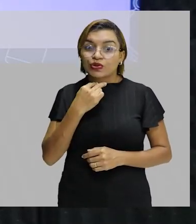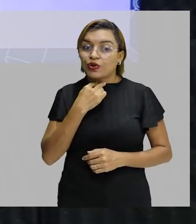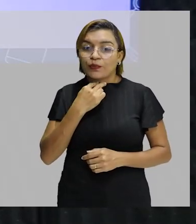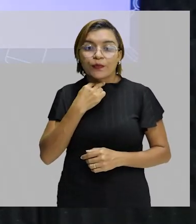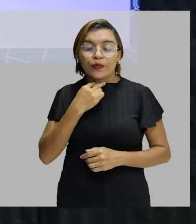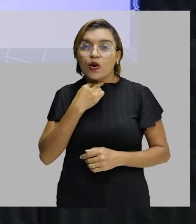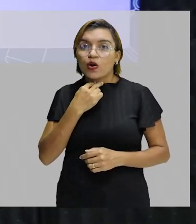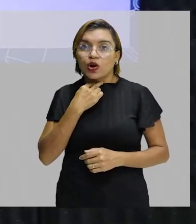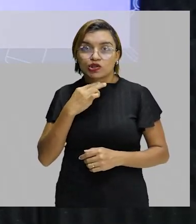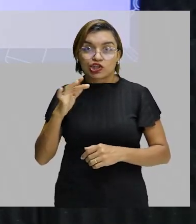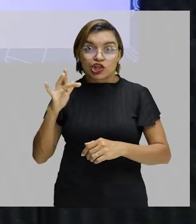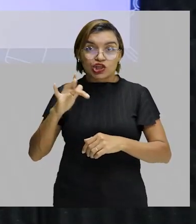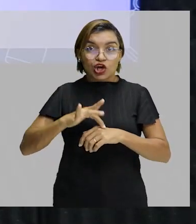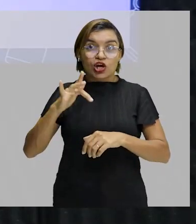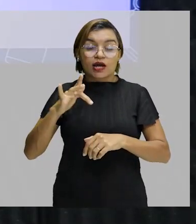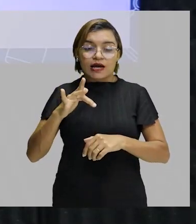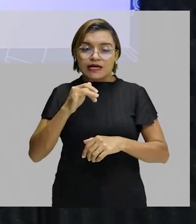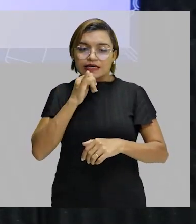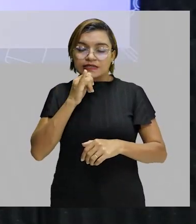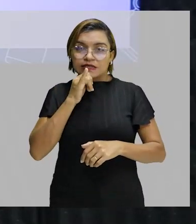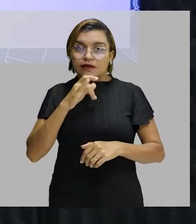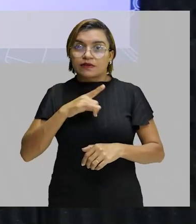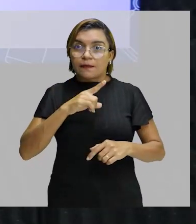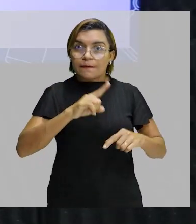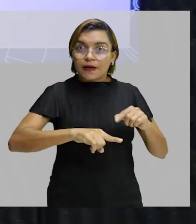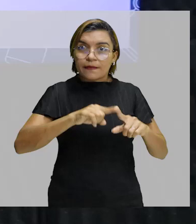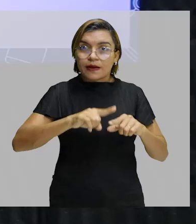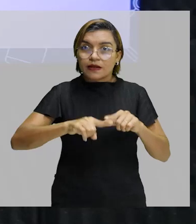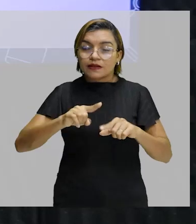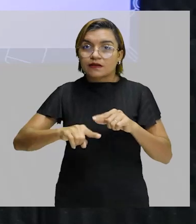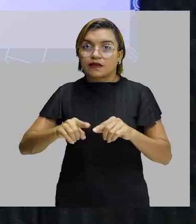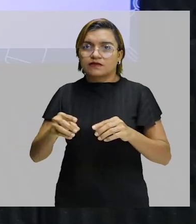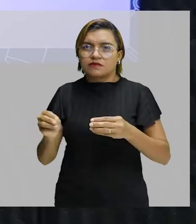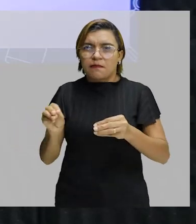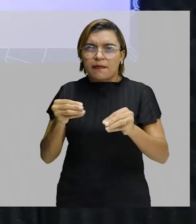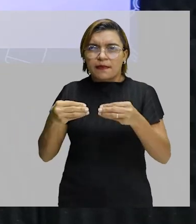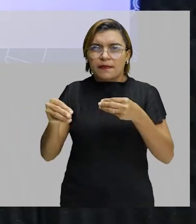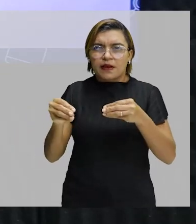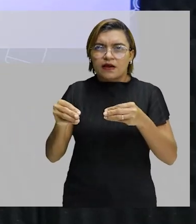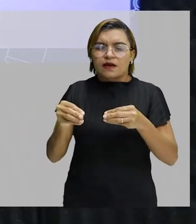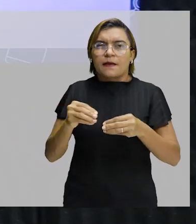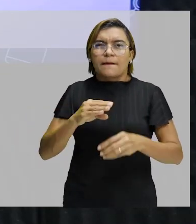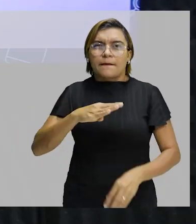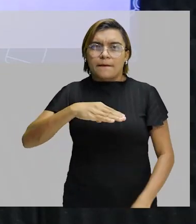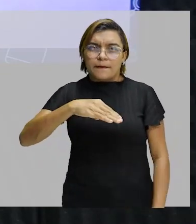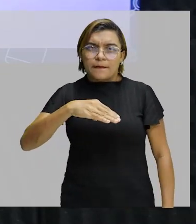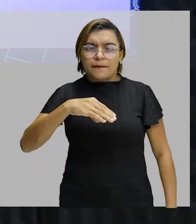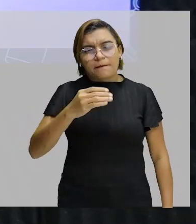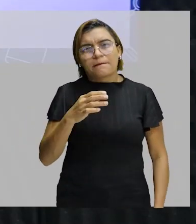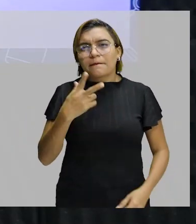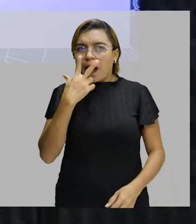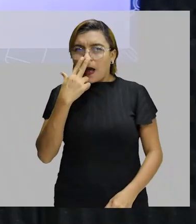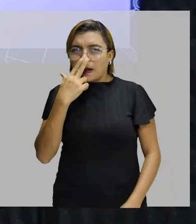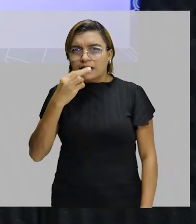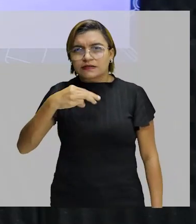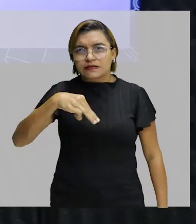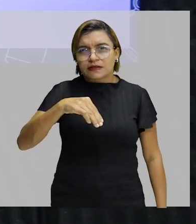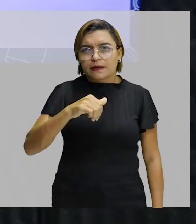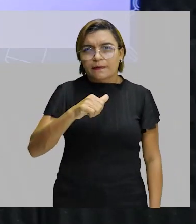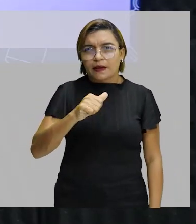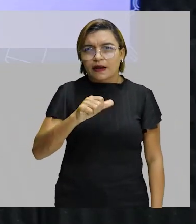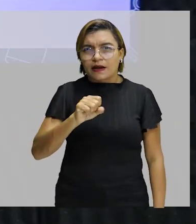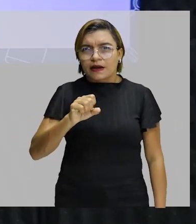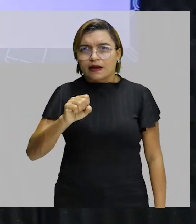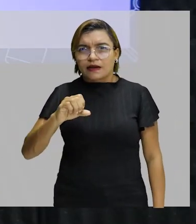limite dela aqui, que tem um material plasticina, que é uma espécie de massinha de modelar, que lá vai deixar uma